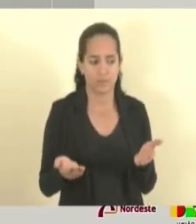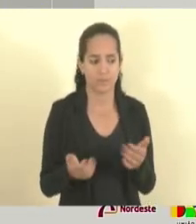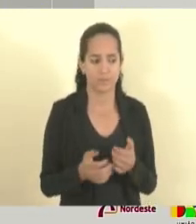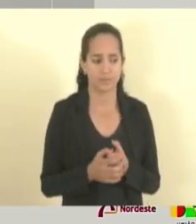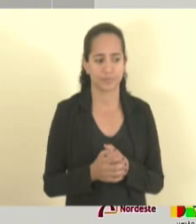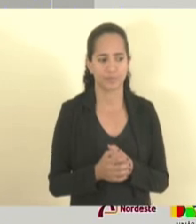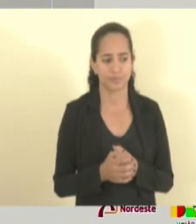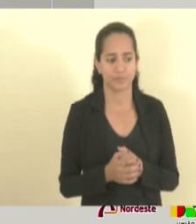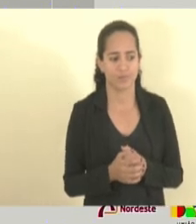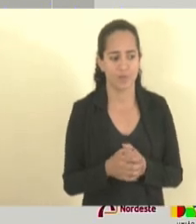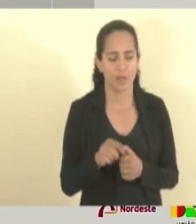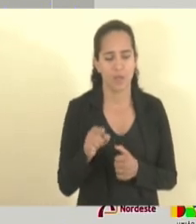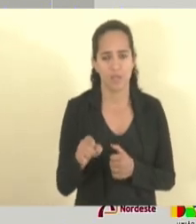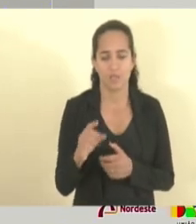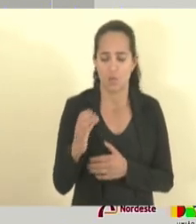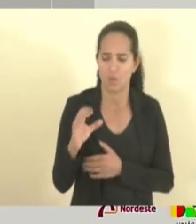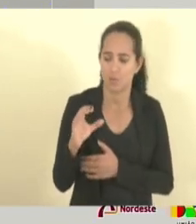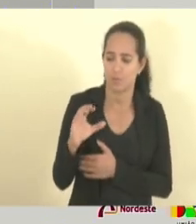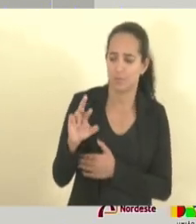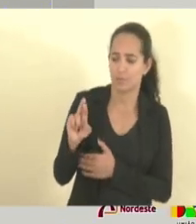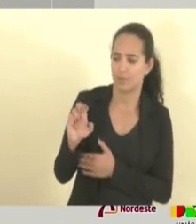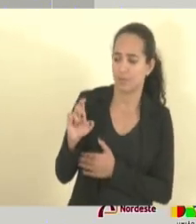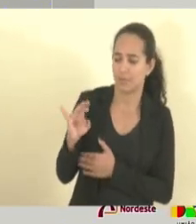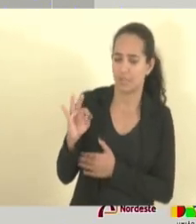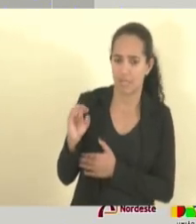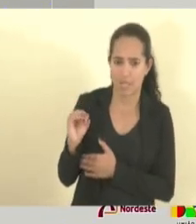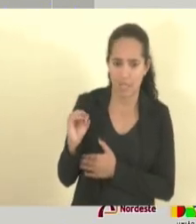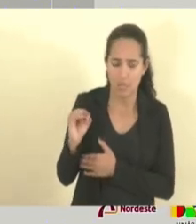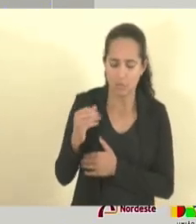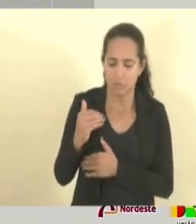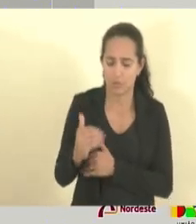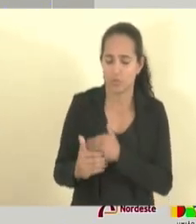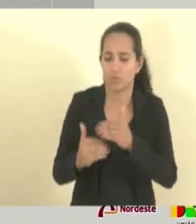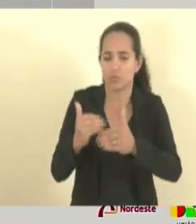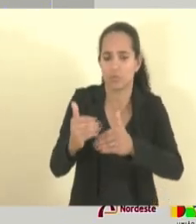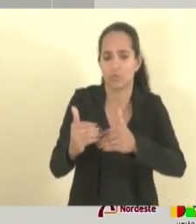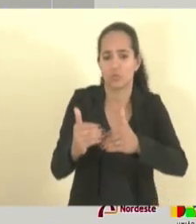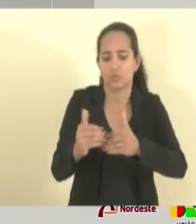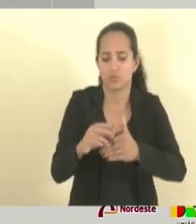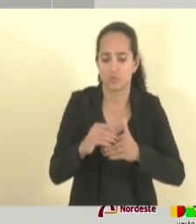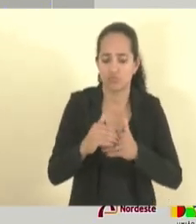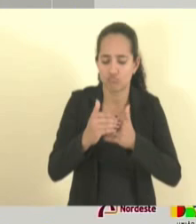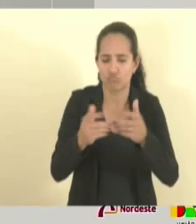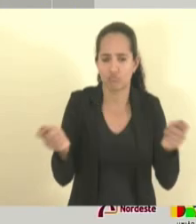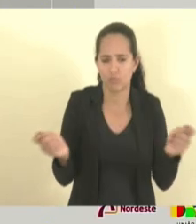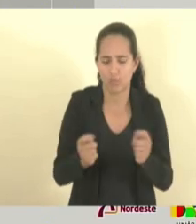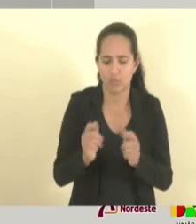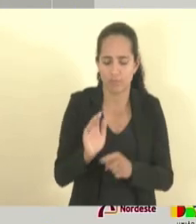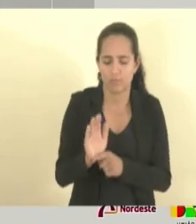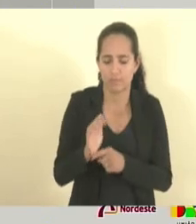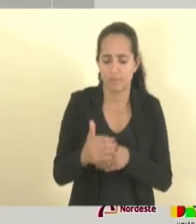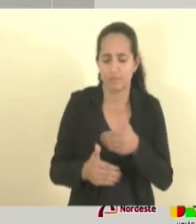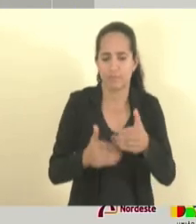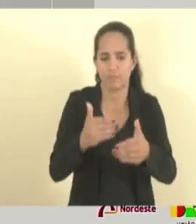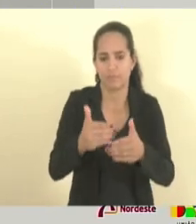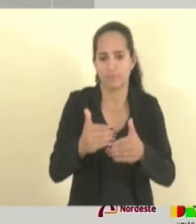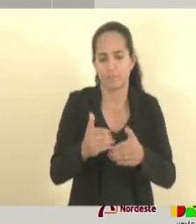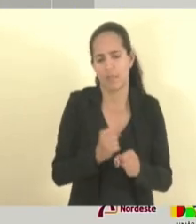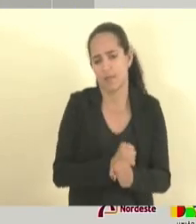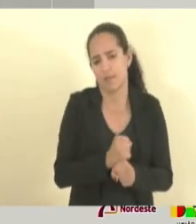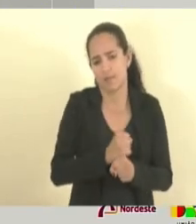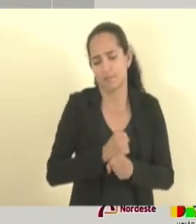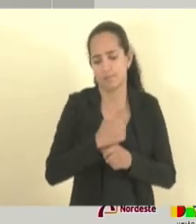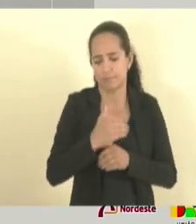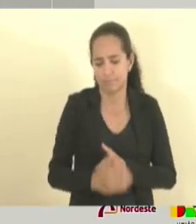é um crédito produtivo, é um crédito que traz desenvolvimento, é um crédito de longo prazo,